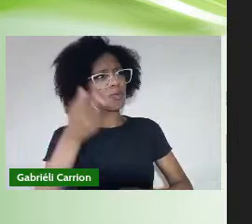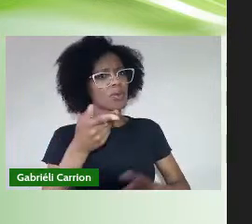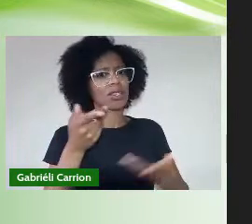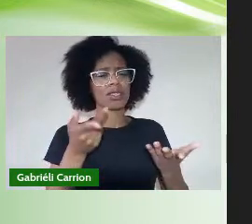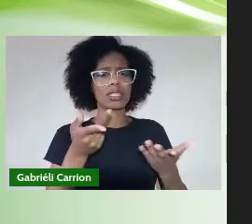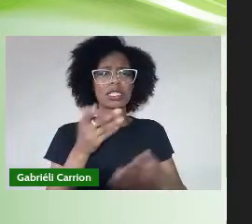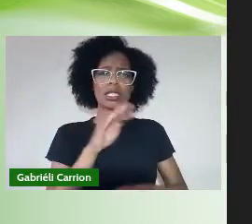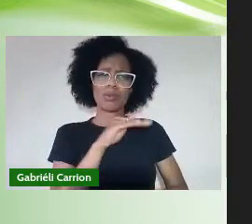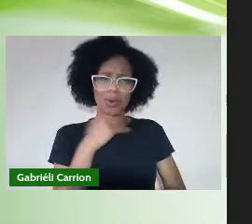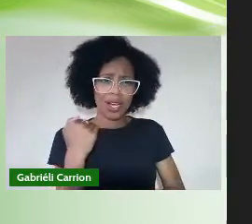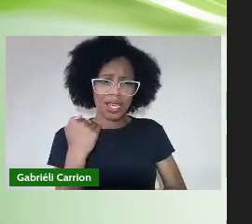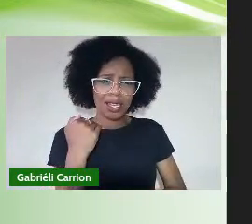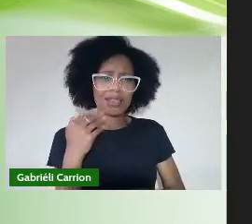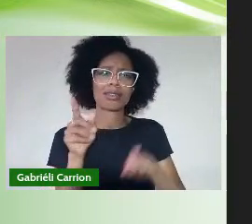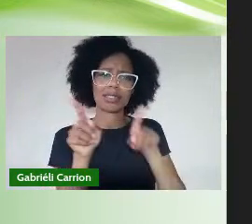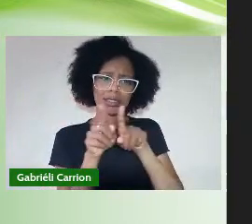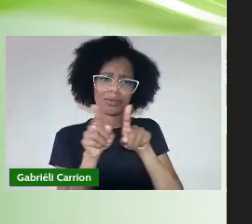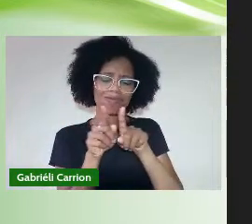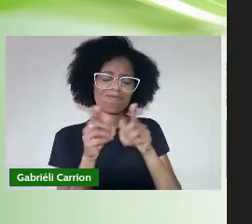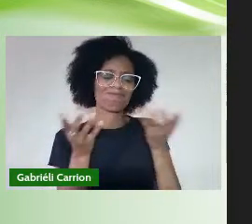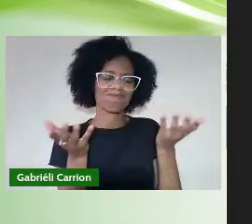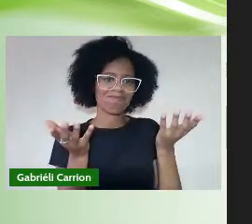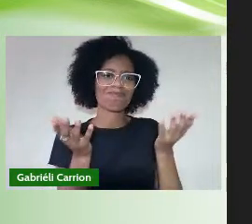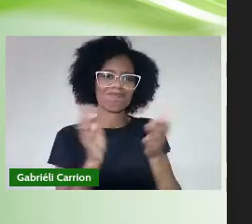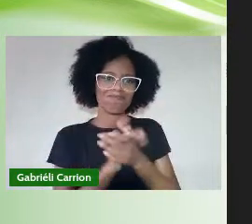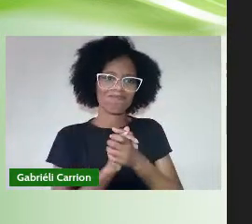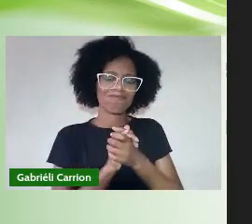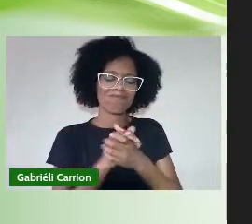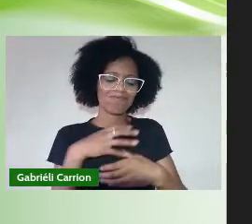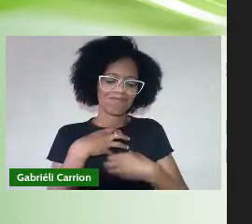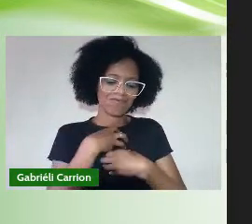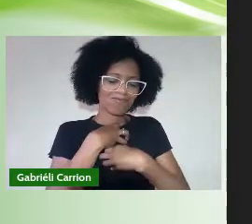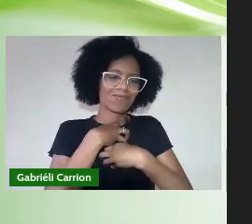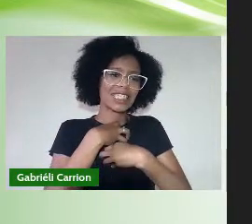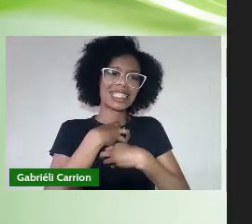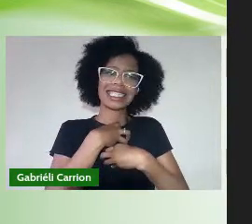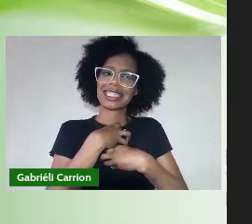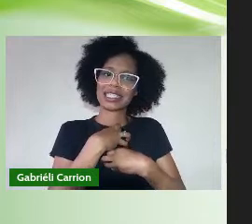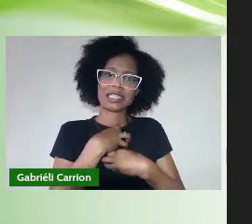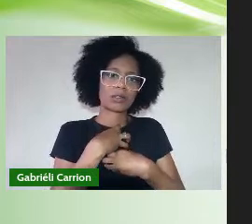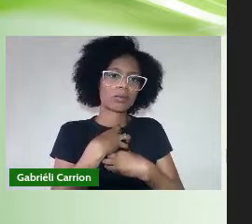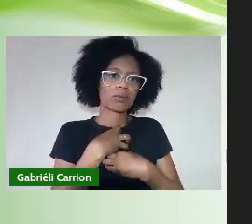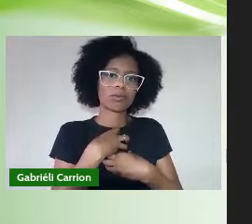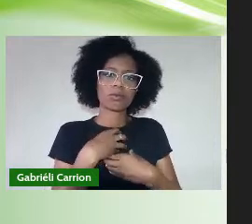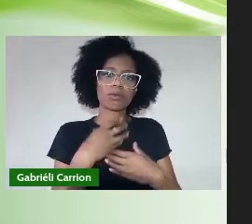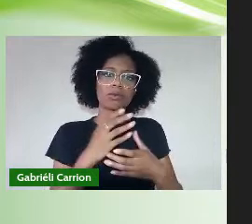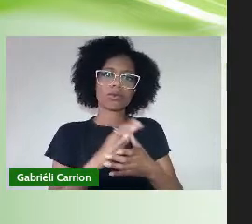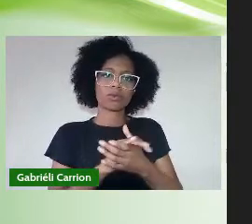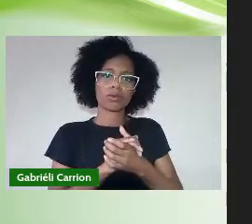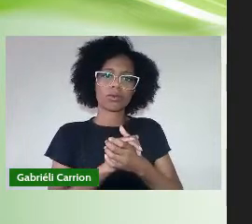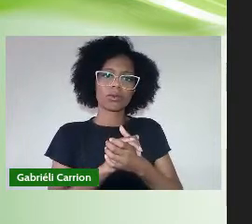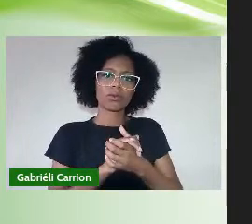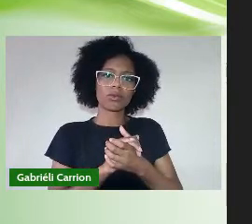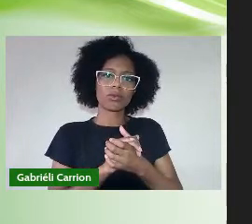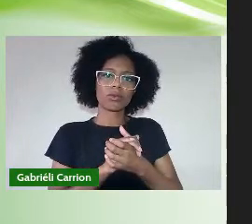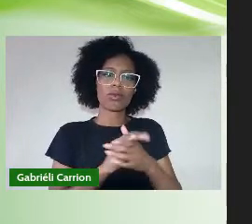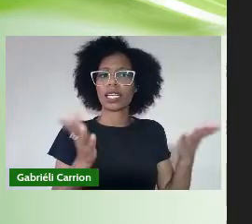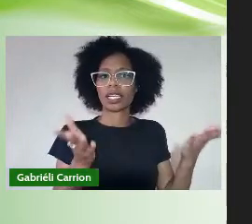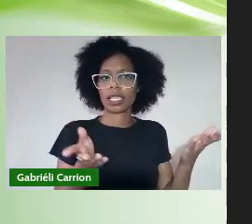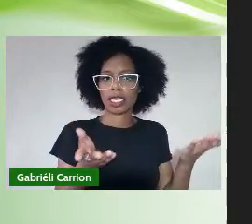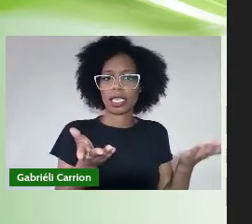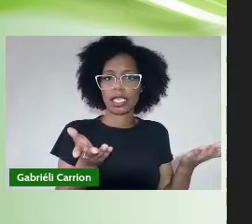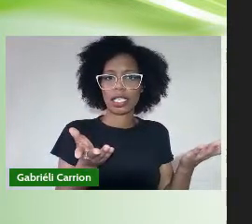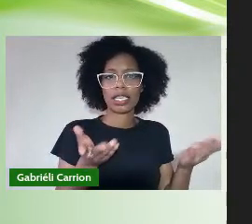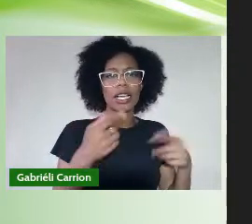Então, para dizer Que a dinâmica E o movimento Da vida